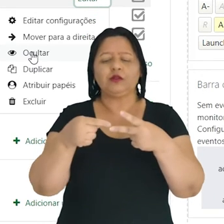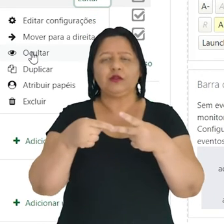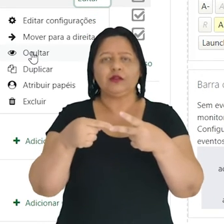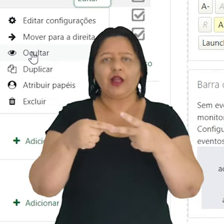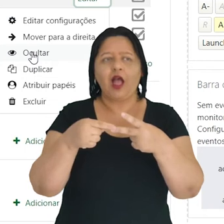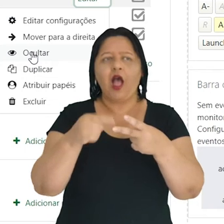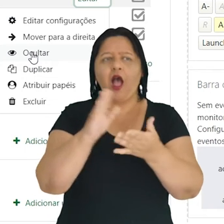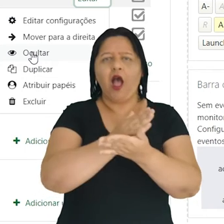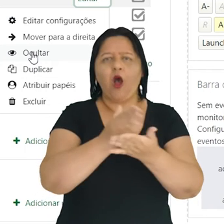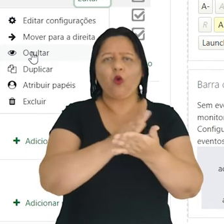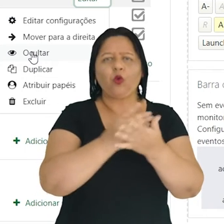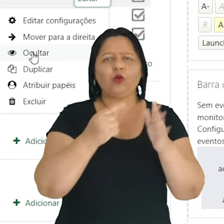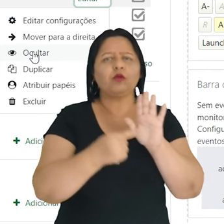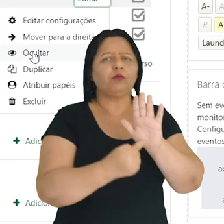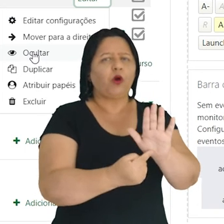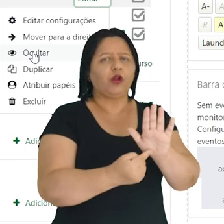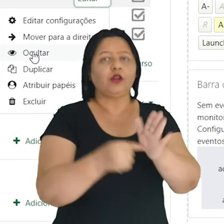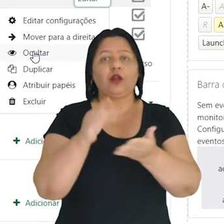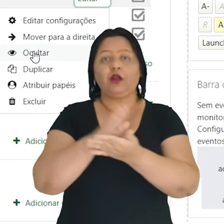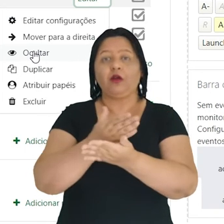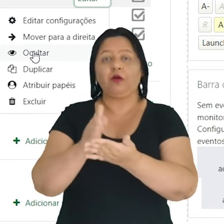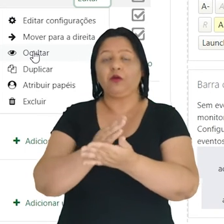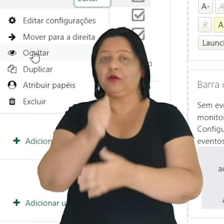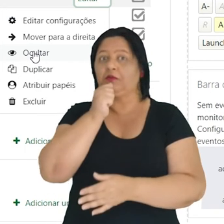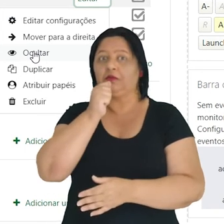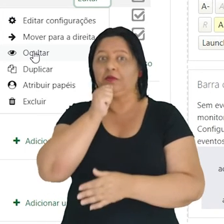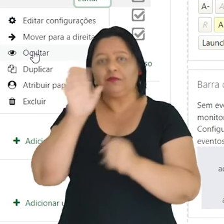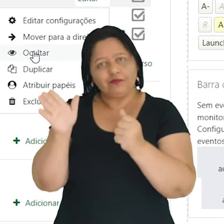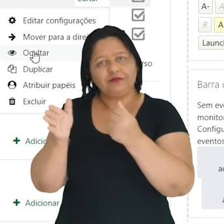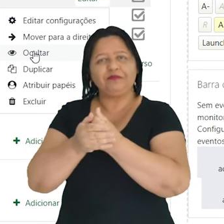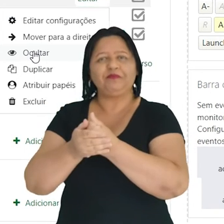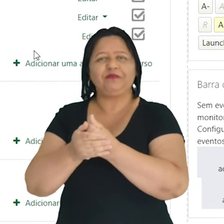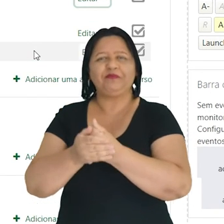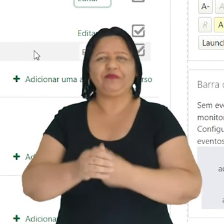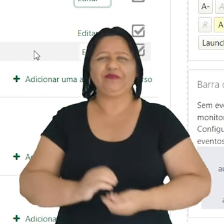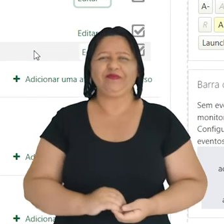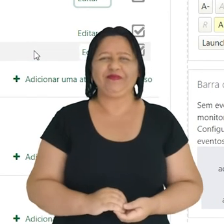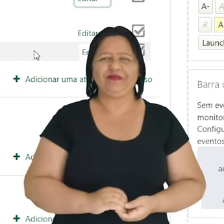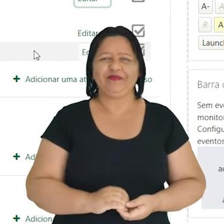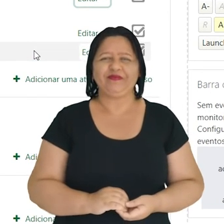naquele momento ainda não deve estar disponível para os estudantes.